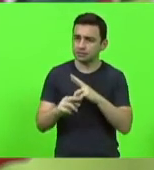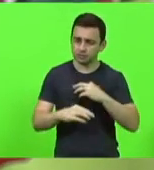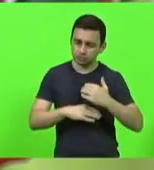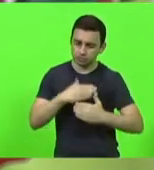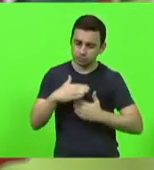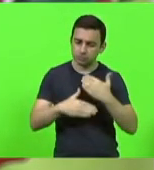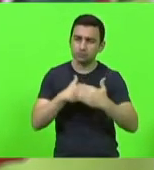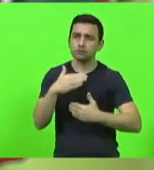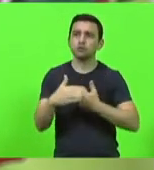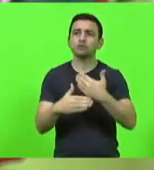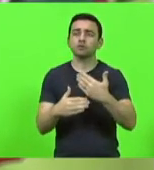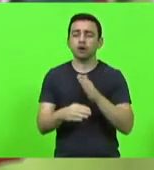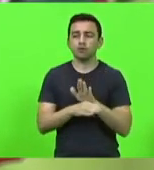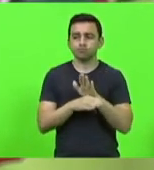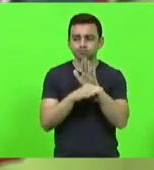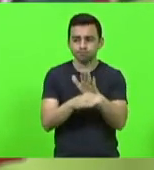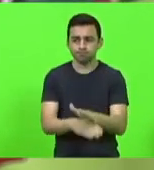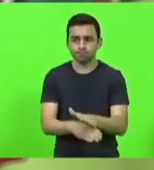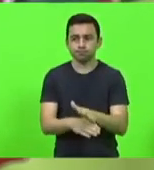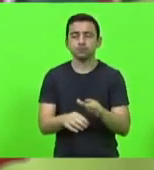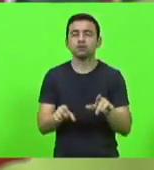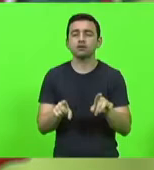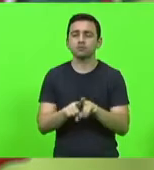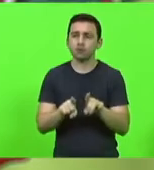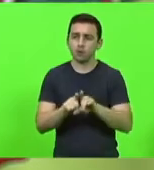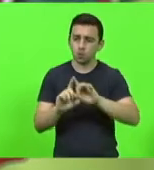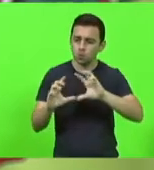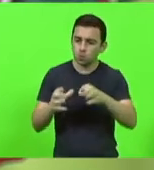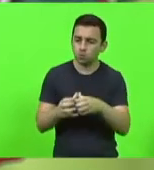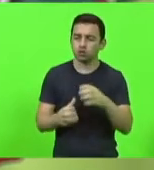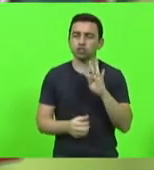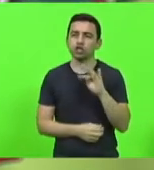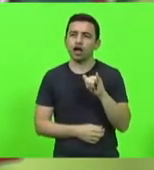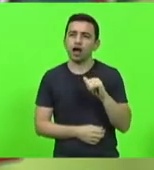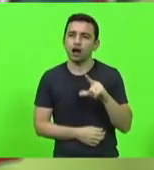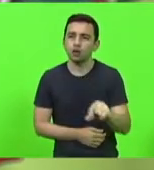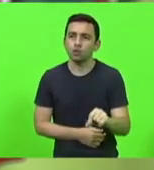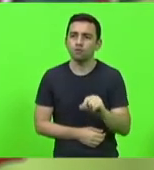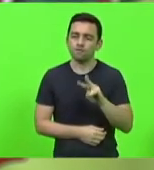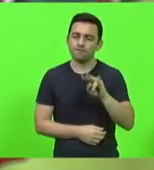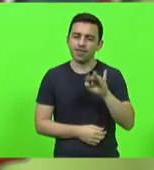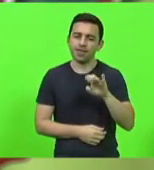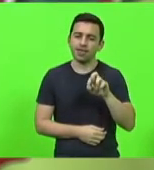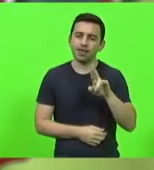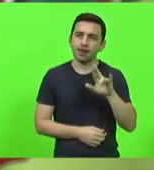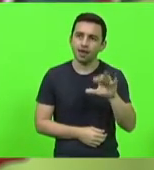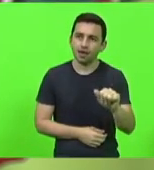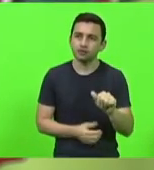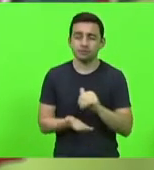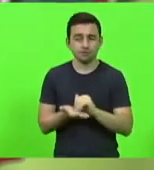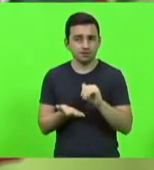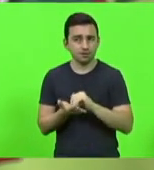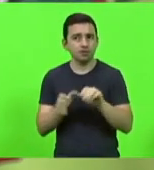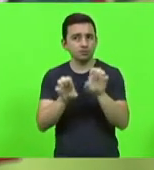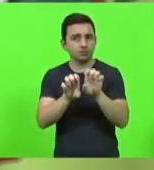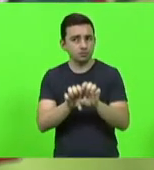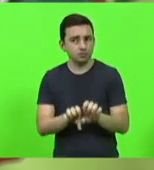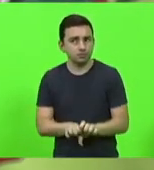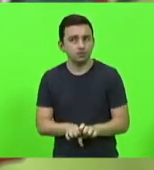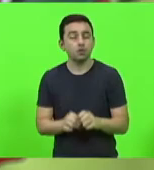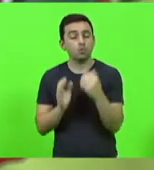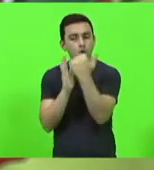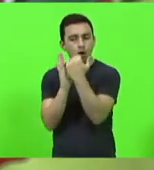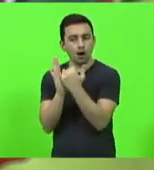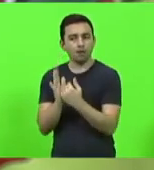favor do Estado hoje, a ele, a sua equipe, ao Tiago Vieira, que é o secretário de Infraestrutura, é evidente que um programa dessa ordem de grandeza